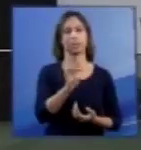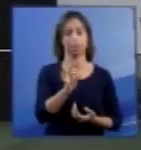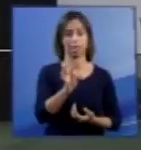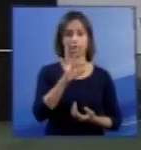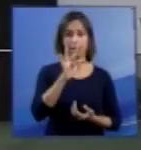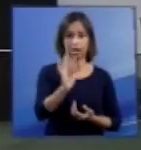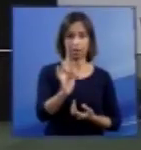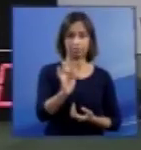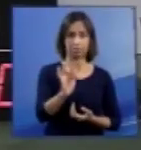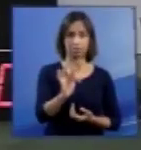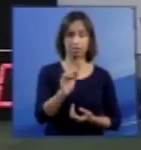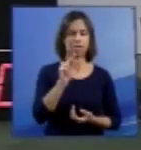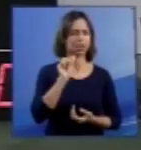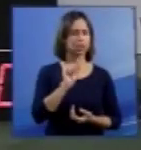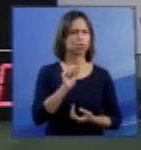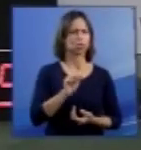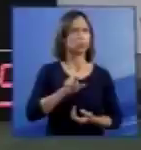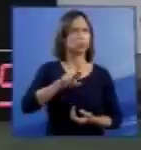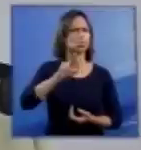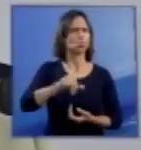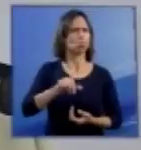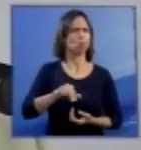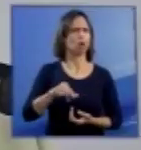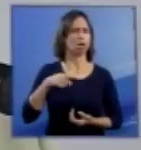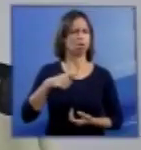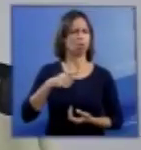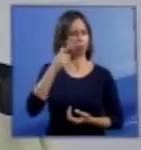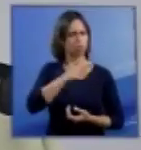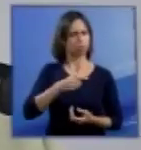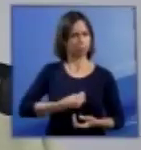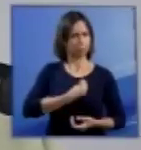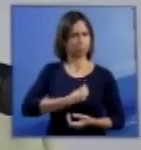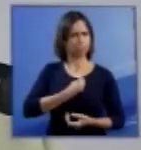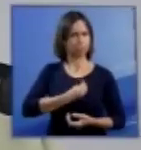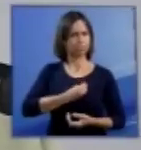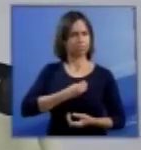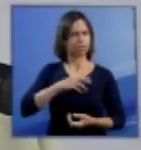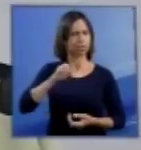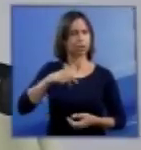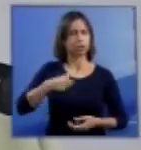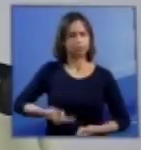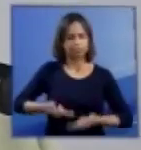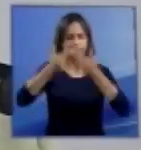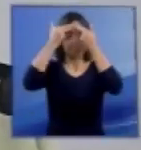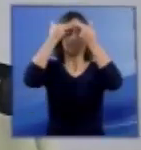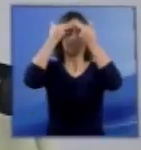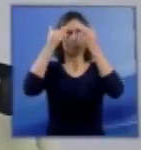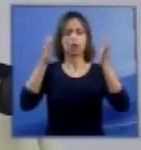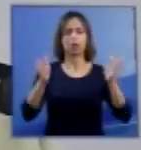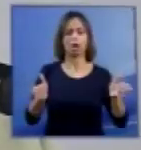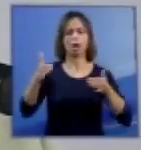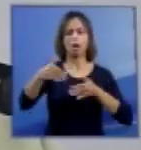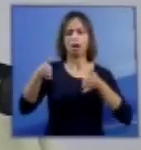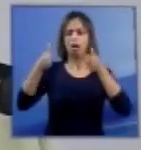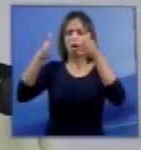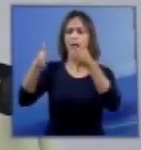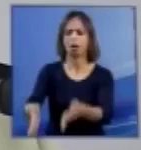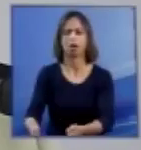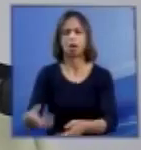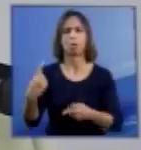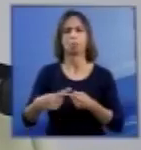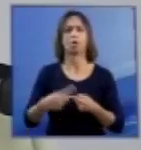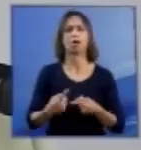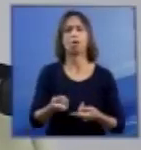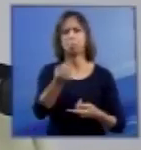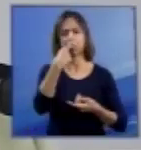é que nunca, enquanto eu viver, vou esquecer do caixão com a filha que me obrigaram a